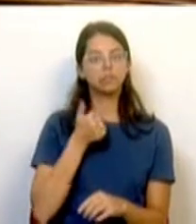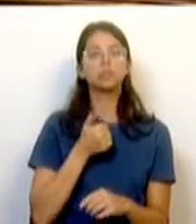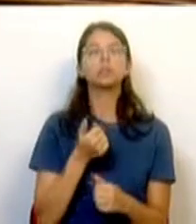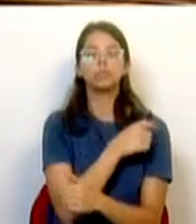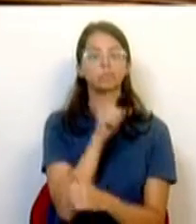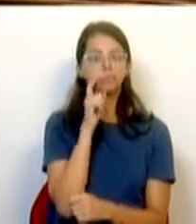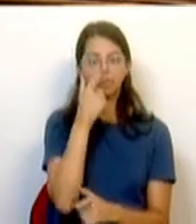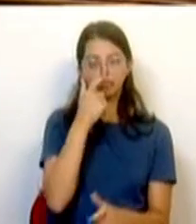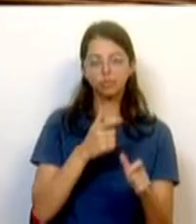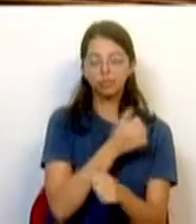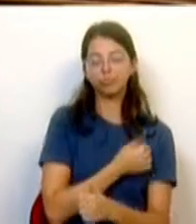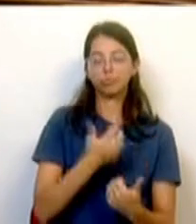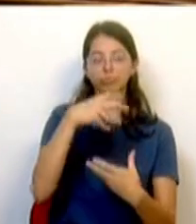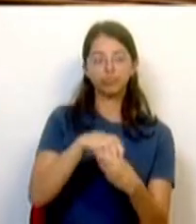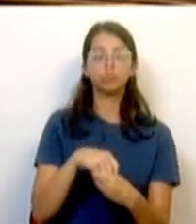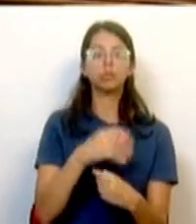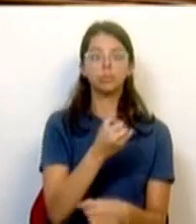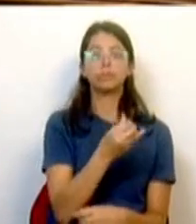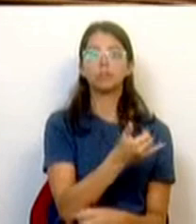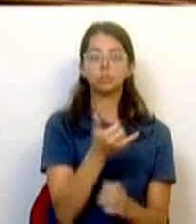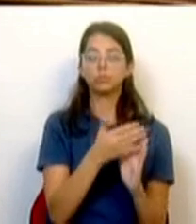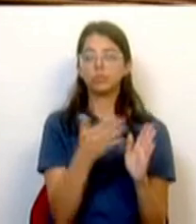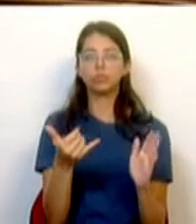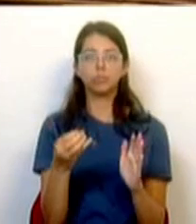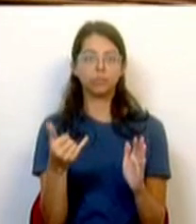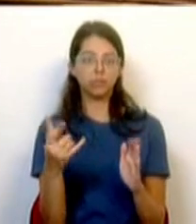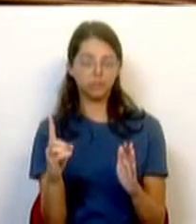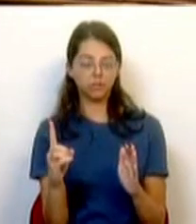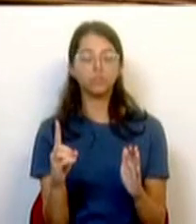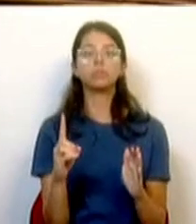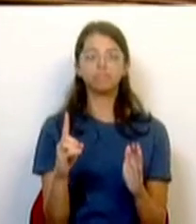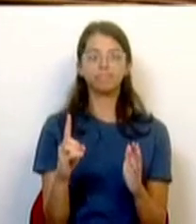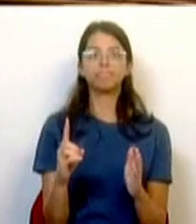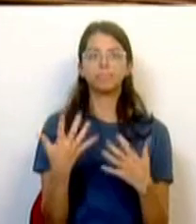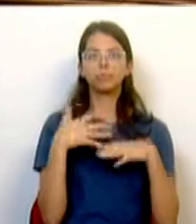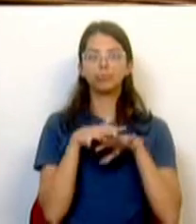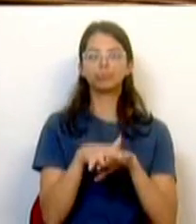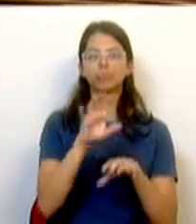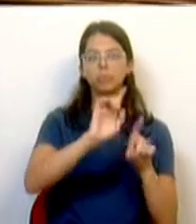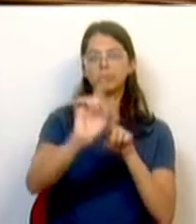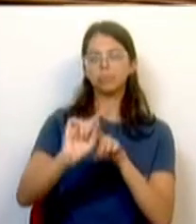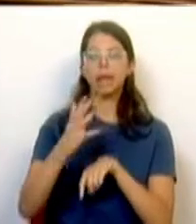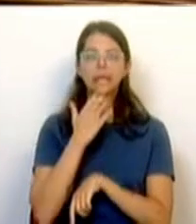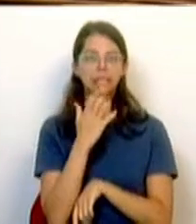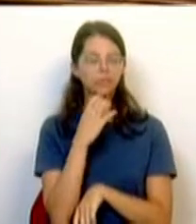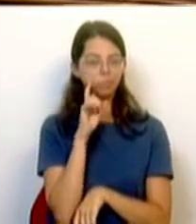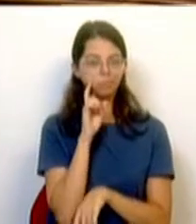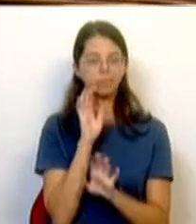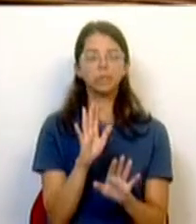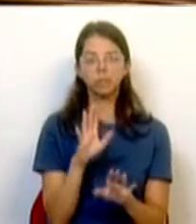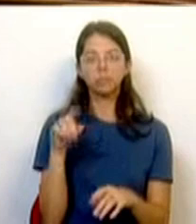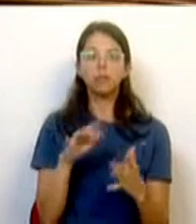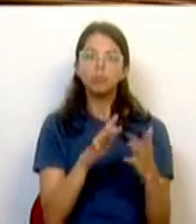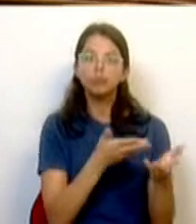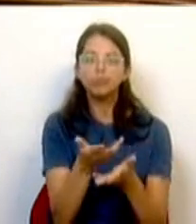Urbana para 2022-2026, que conta com o plenamente integrado dos diversos instrumentos de prevenção, reforça o crescimento de